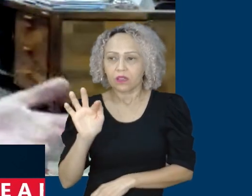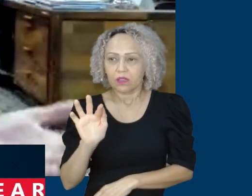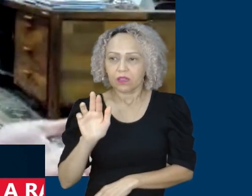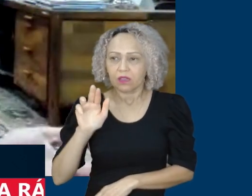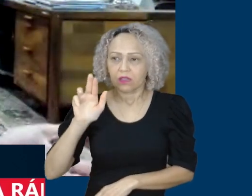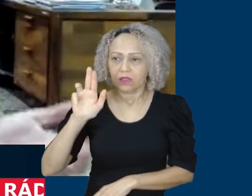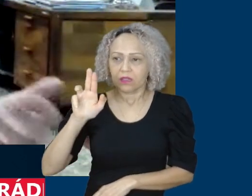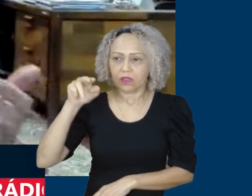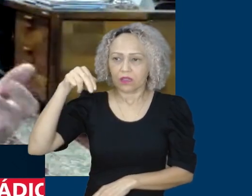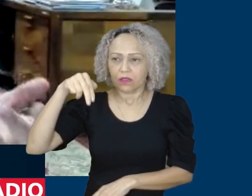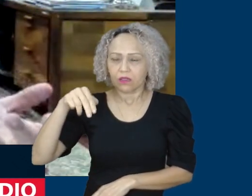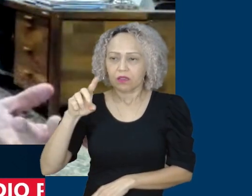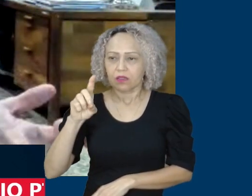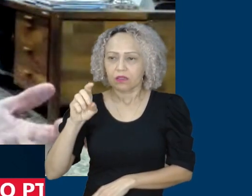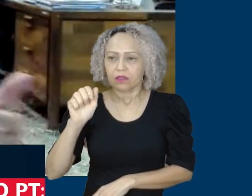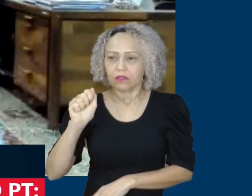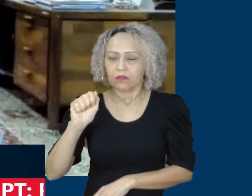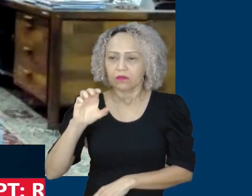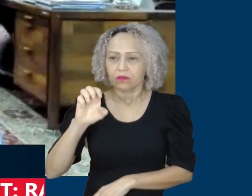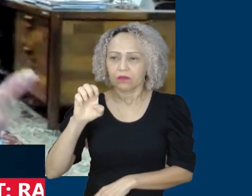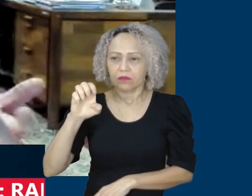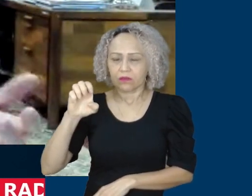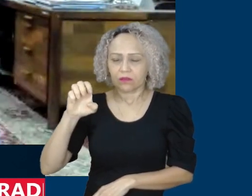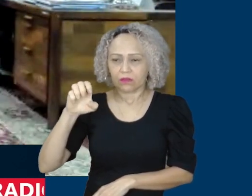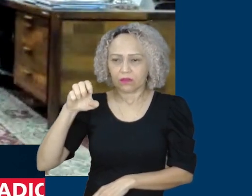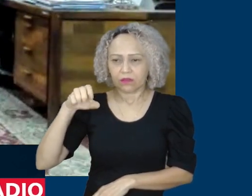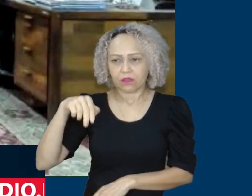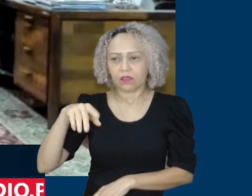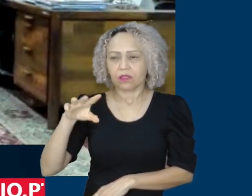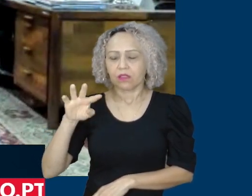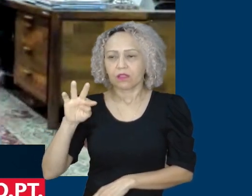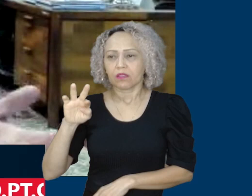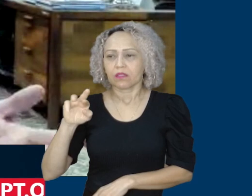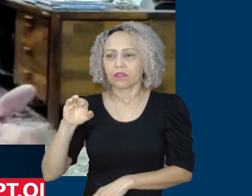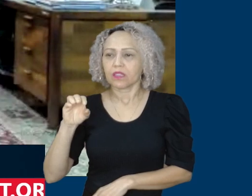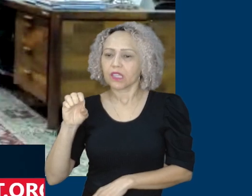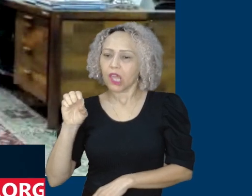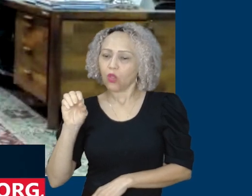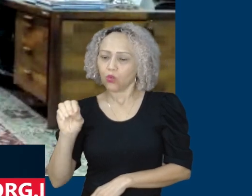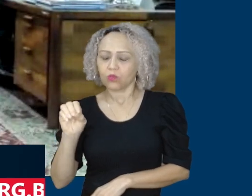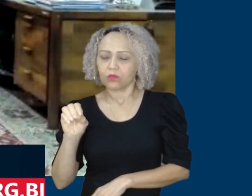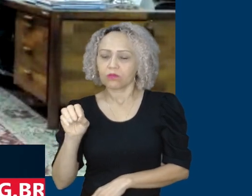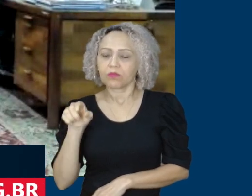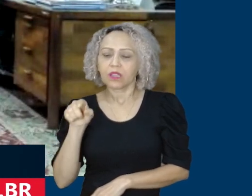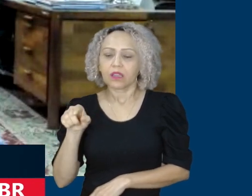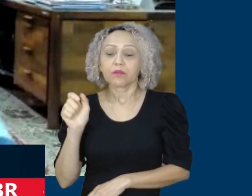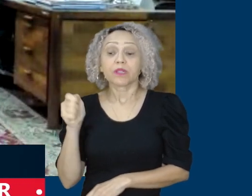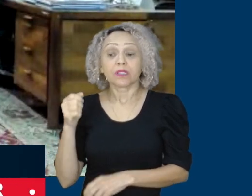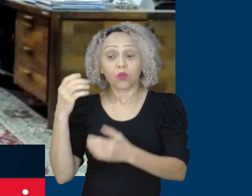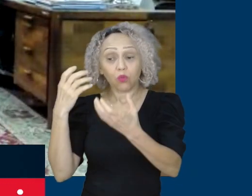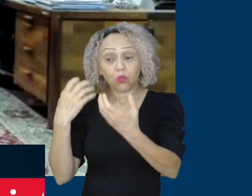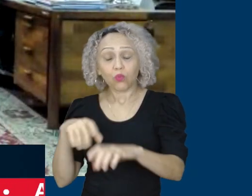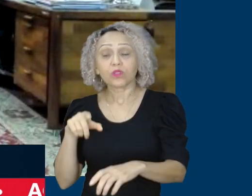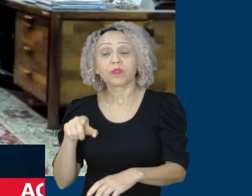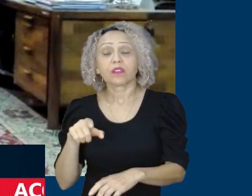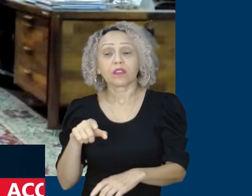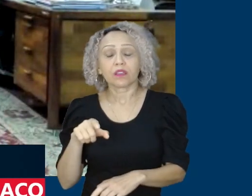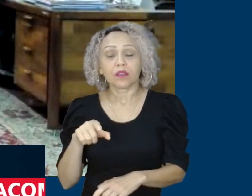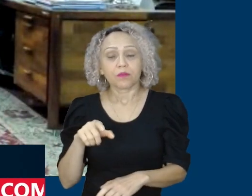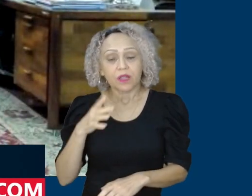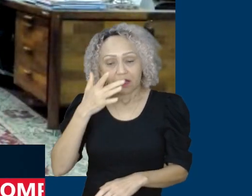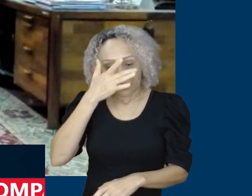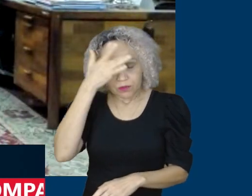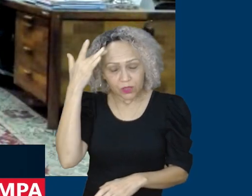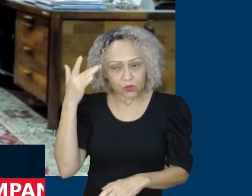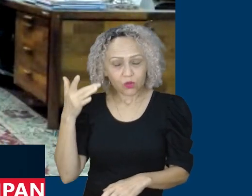também reequipar de talentos da Fundacentro para dar conta do seu desafio de cuidar bem da